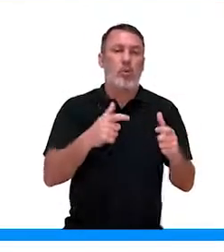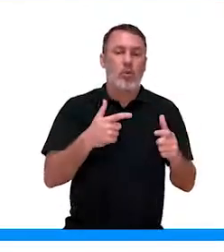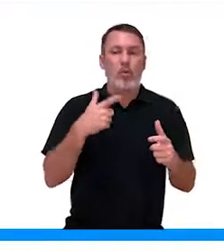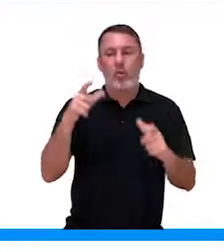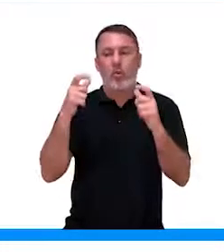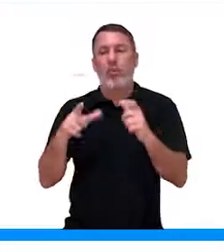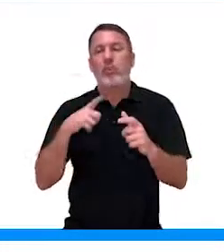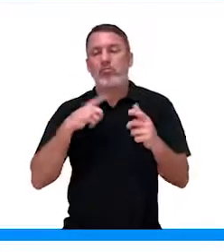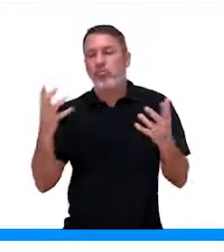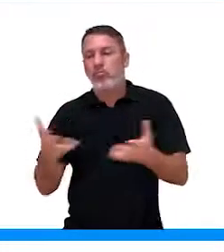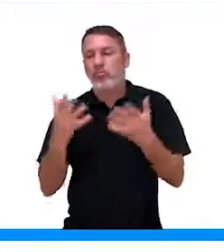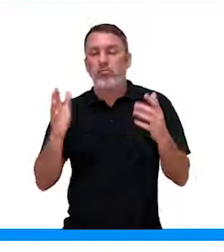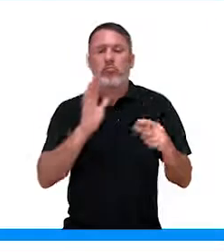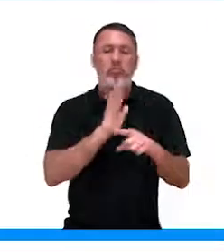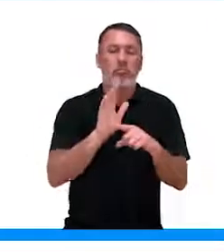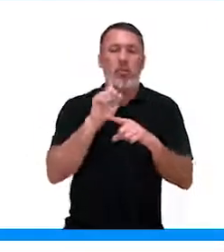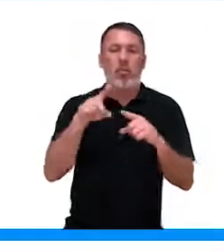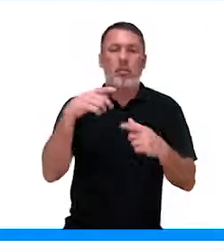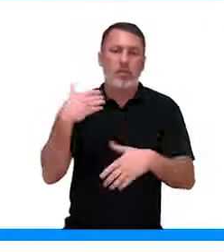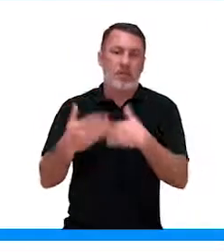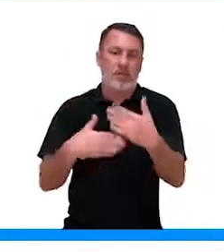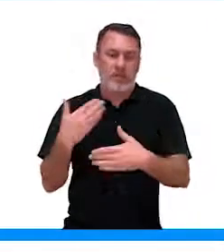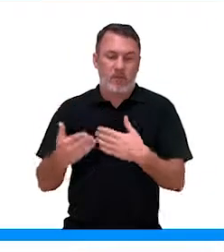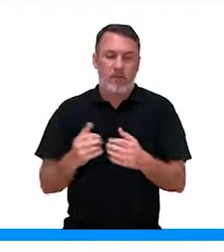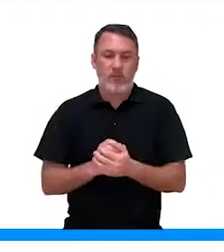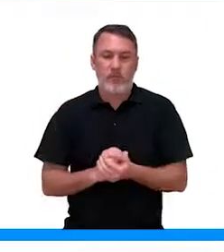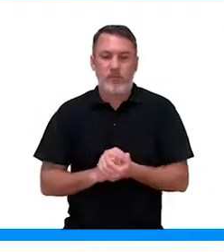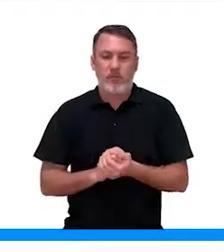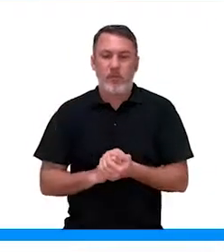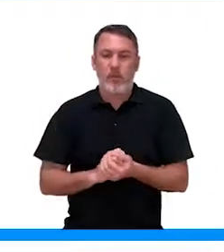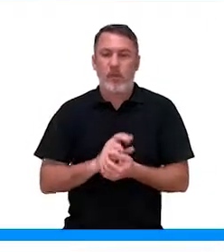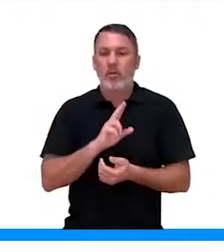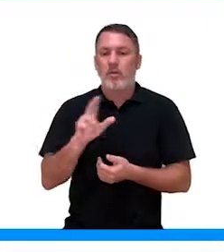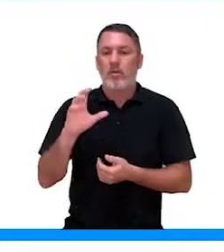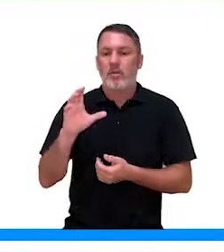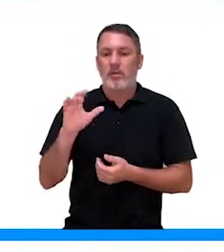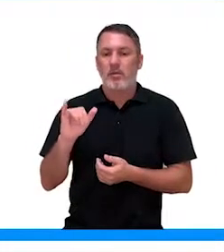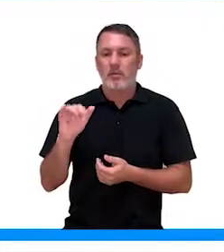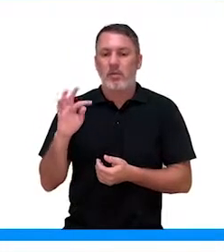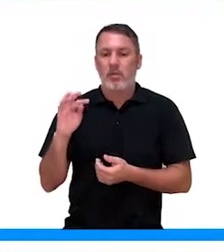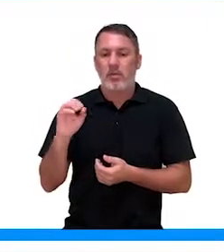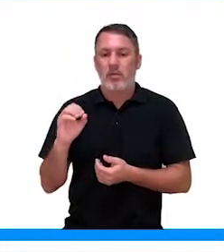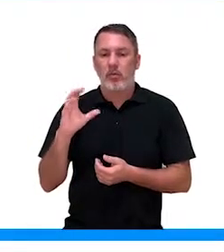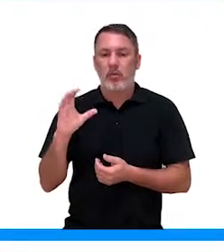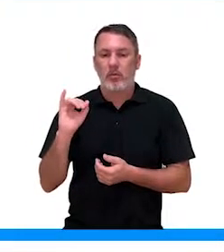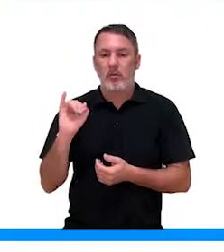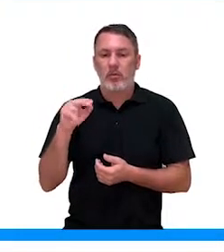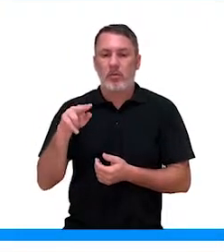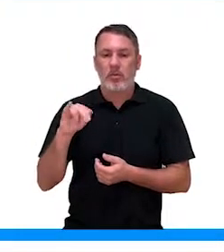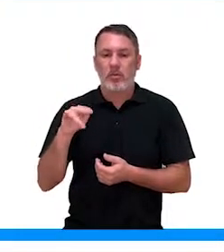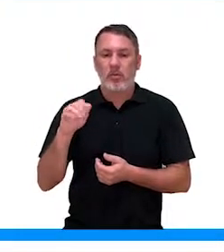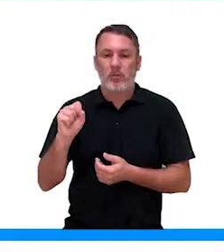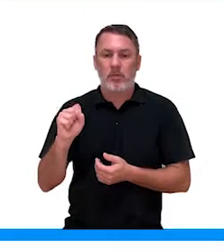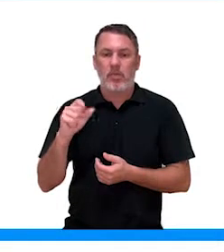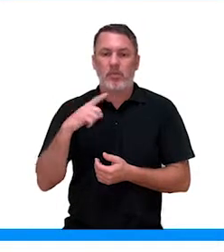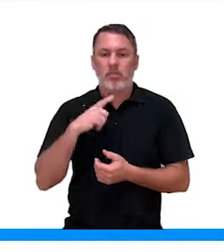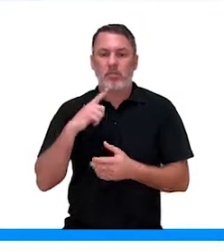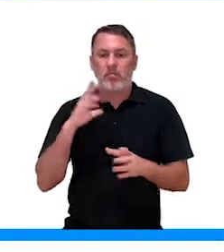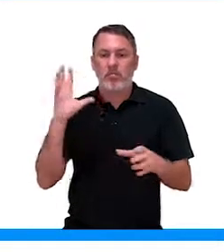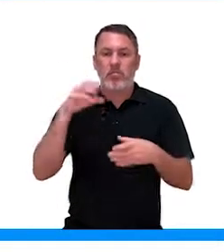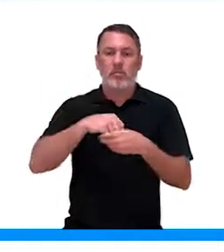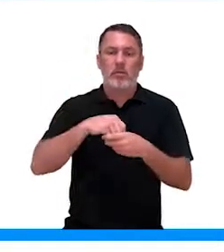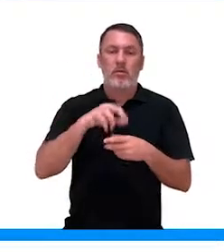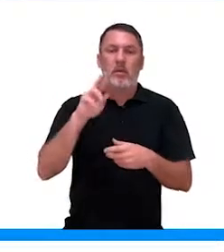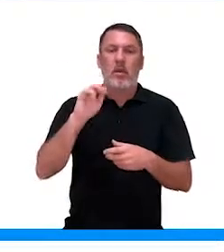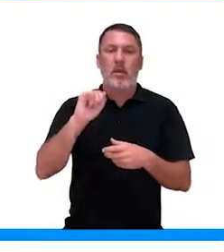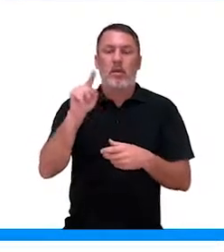local, então elas vão estimular esse desenvolvimento. As citocininas, elas são sintetizadas principalmente no ápice